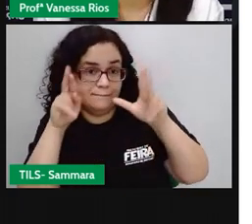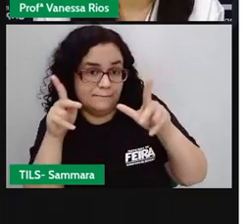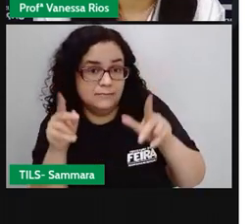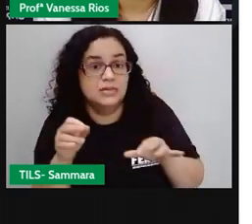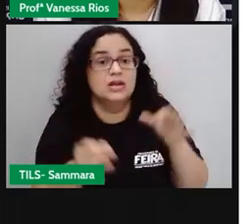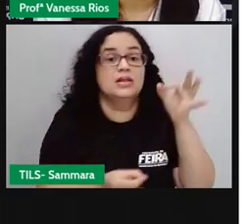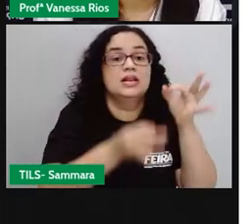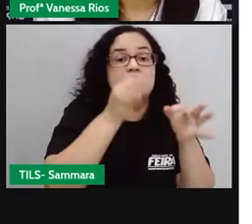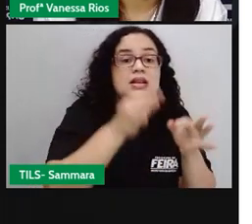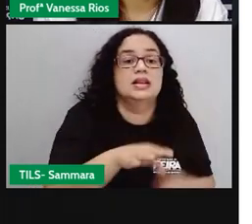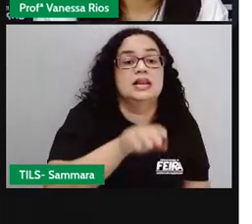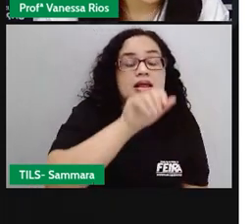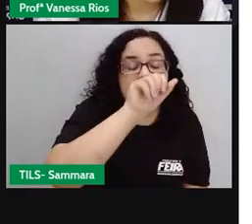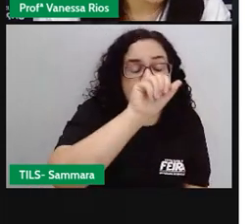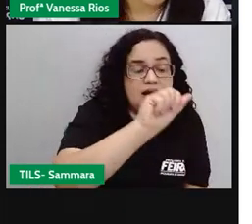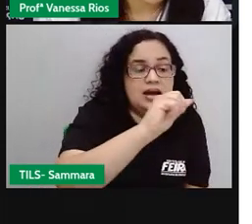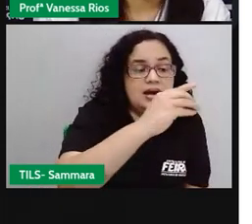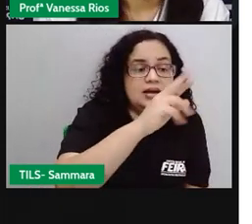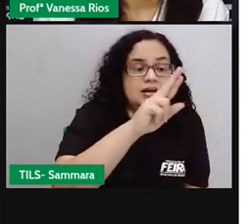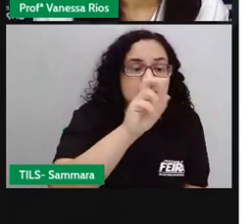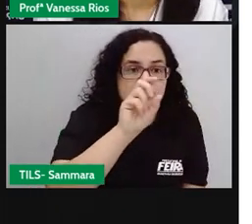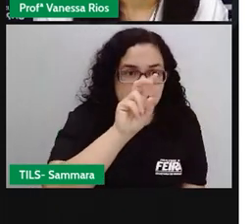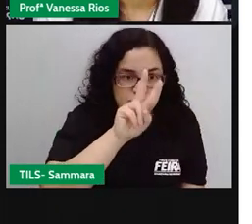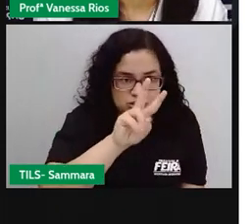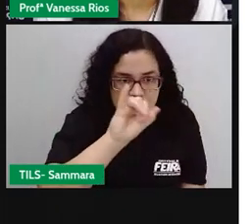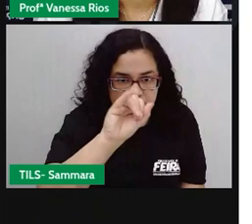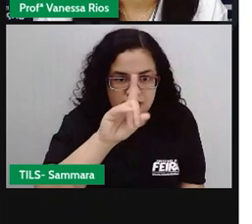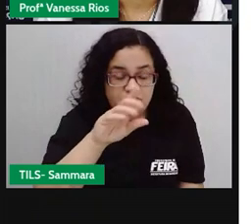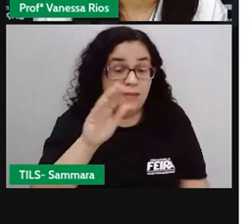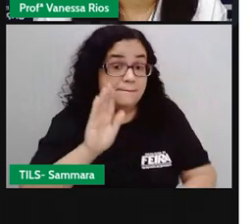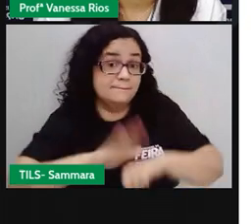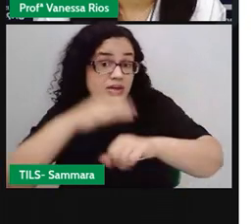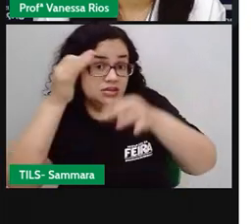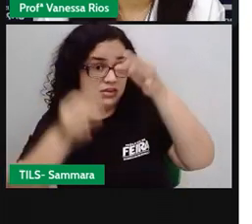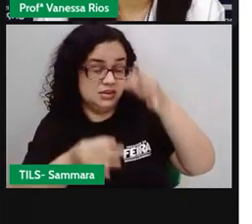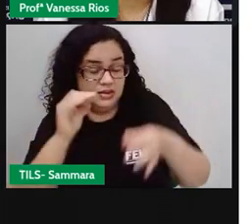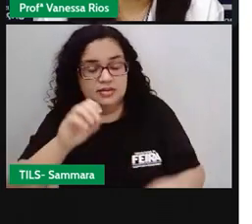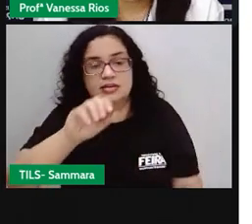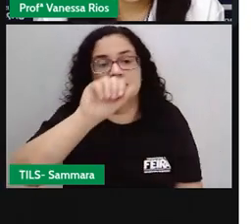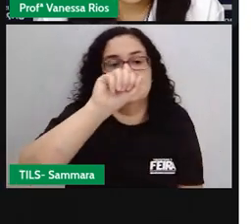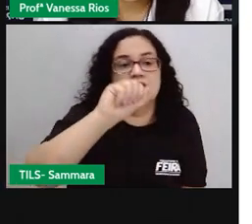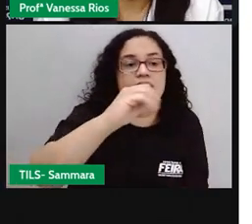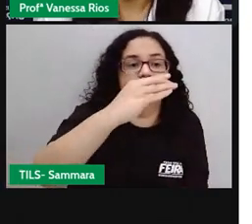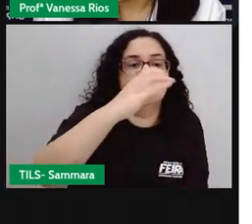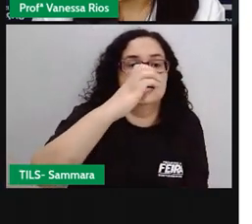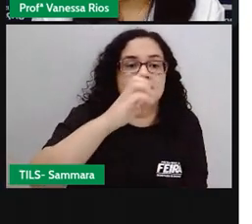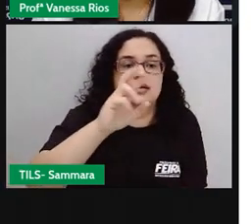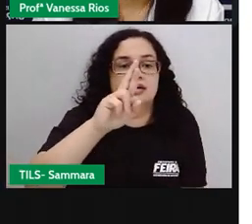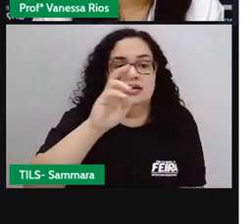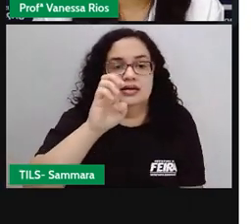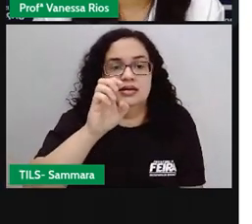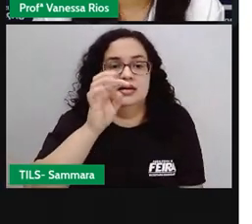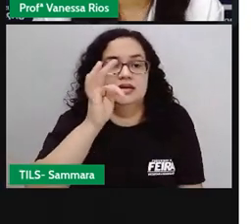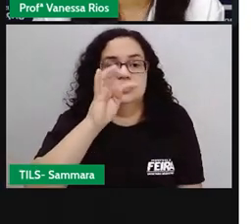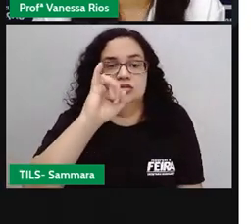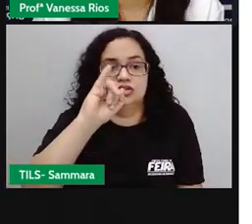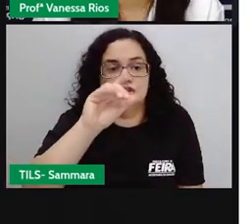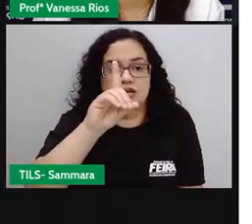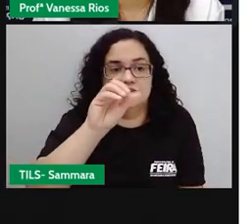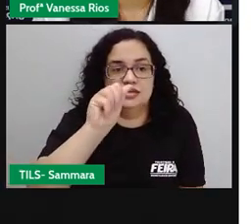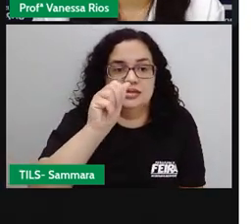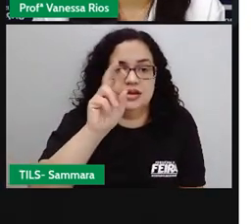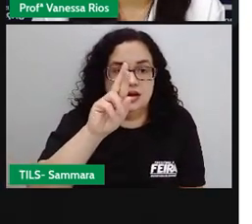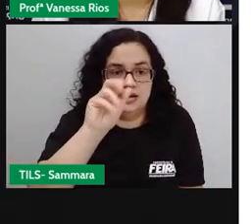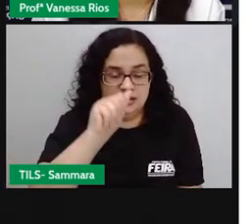No imperfeito ficou ficou acreditava no mais que perfeito acreditara. E agora a gente